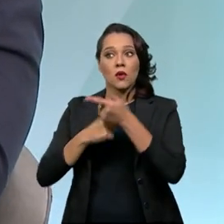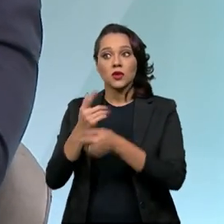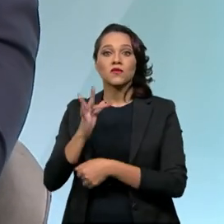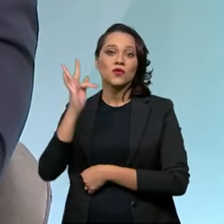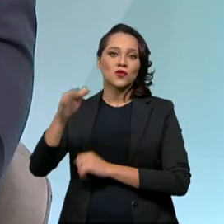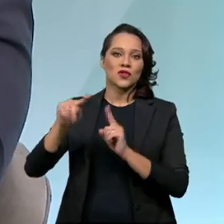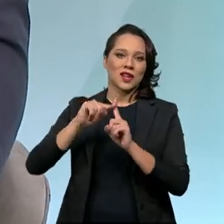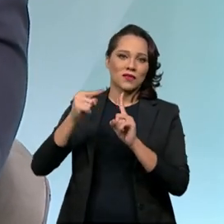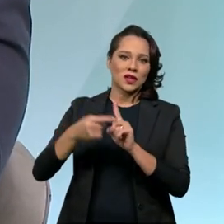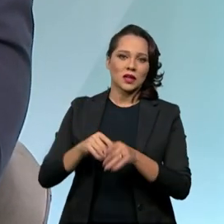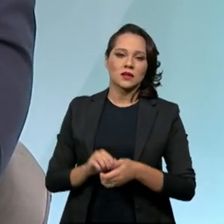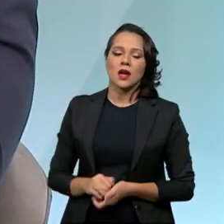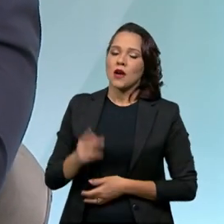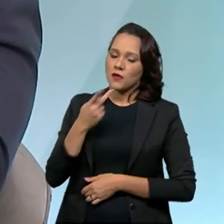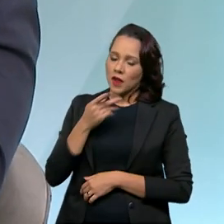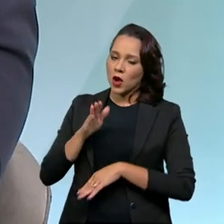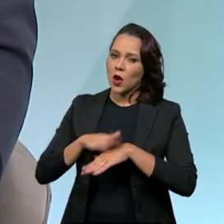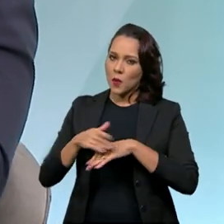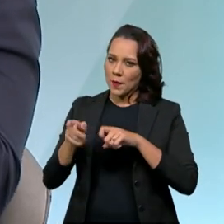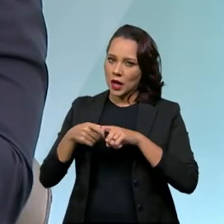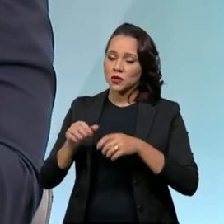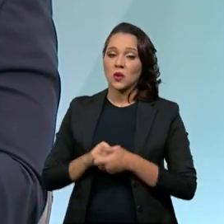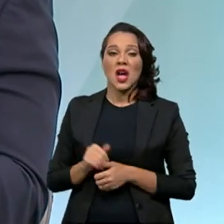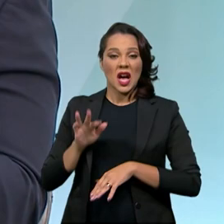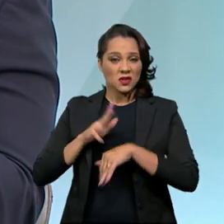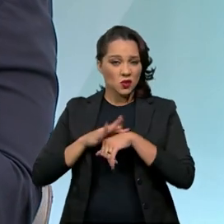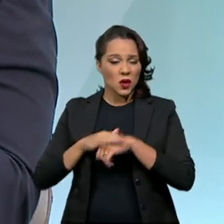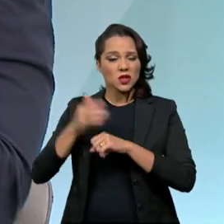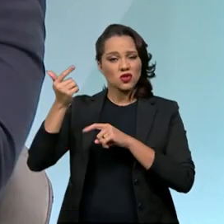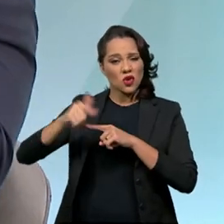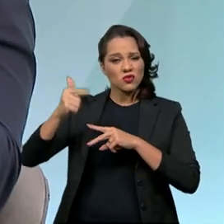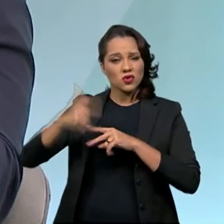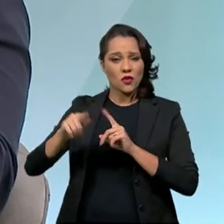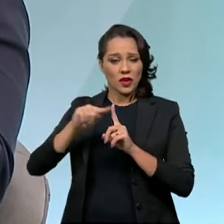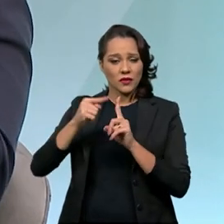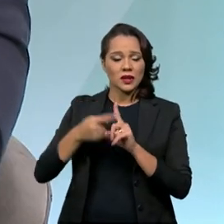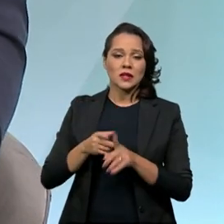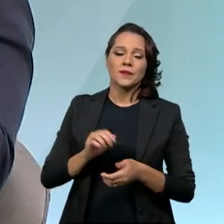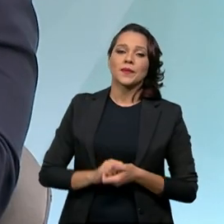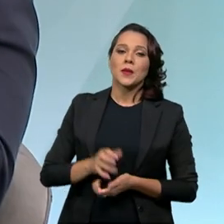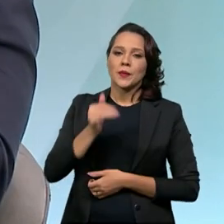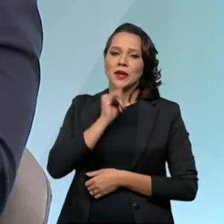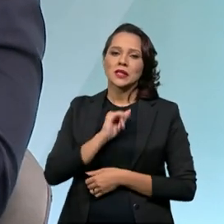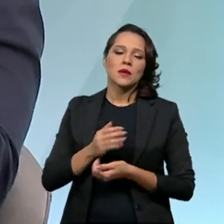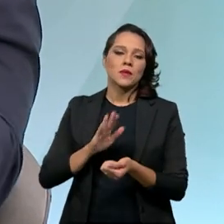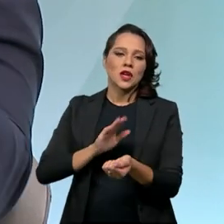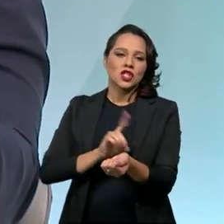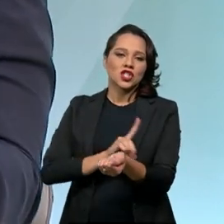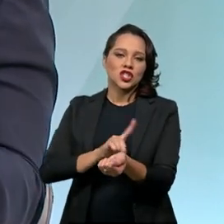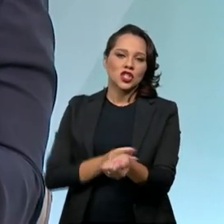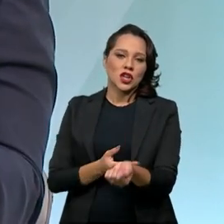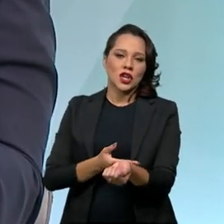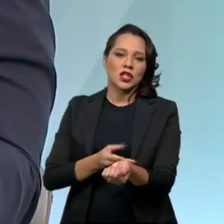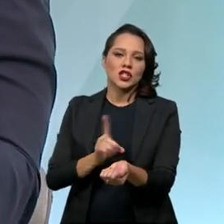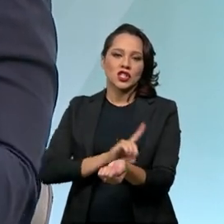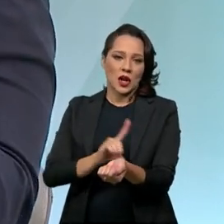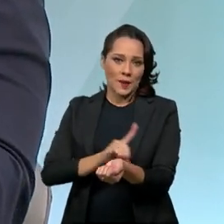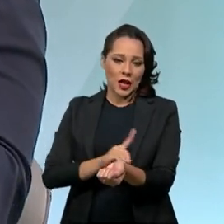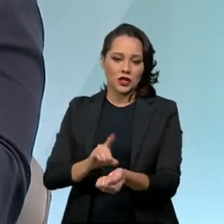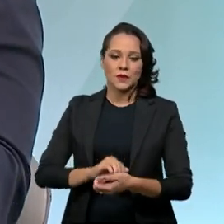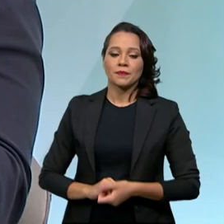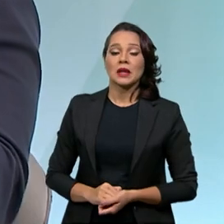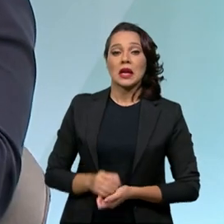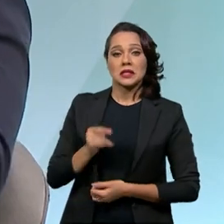gravidezes, porque aí eu vou falar agora como obstetra, muitas doenças que se repetem na gravidez. Vou dar, por exemplo, preclâmica, diabetes. Se você tem na gravidez,